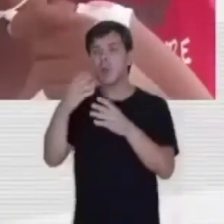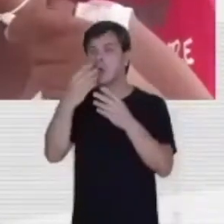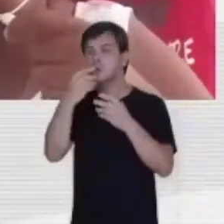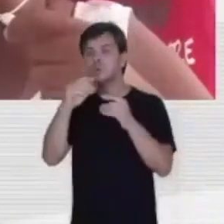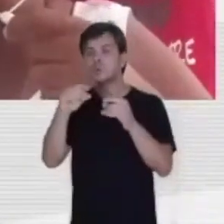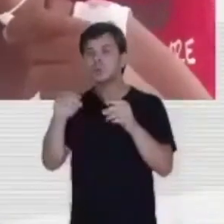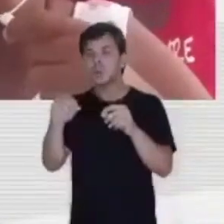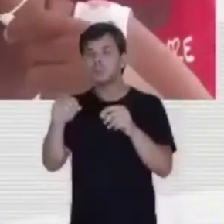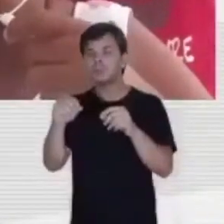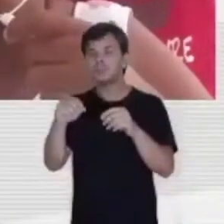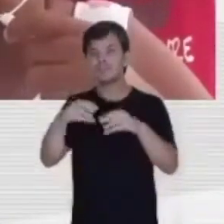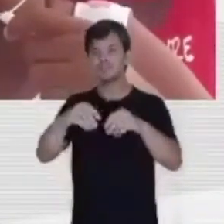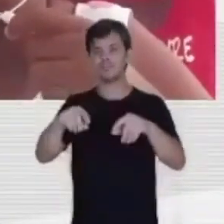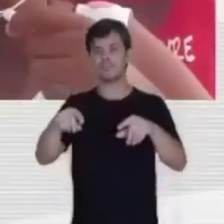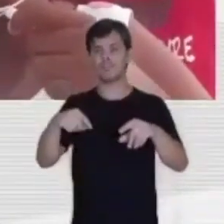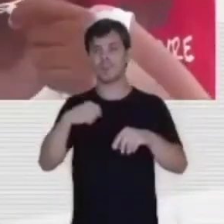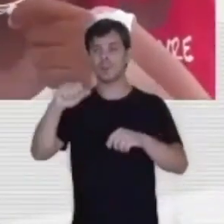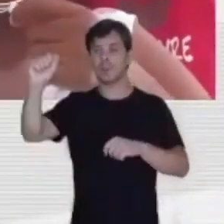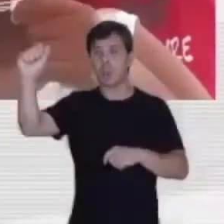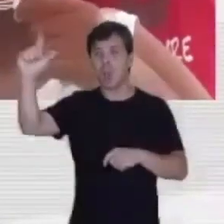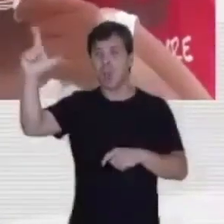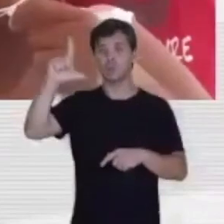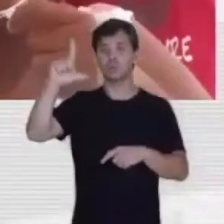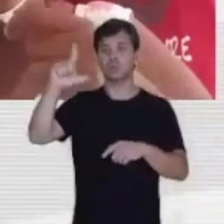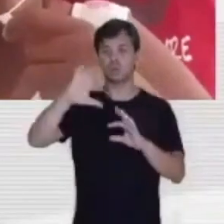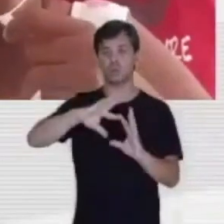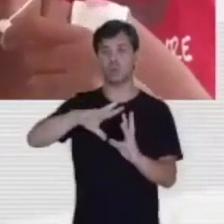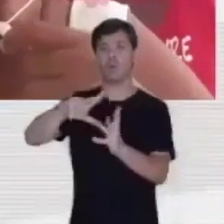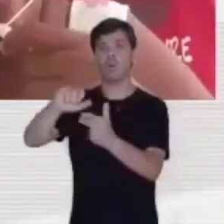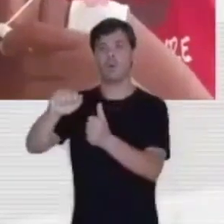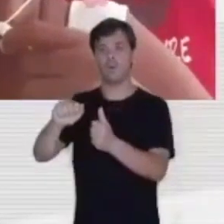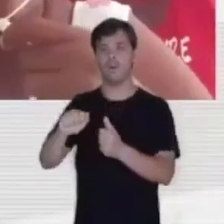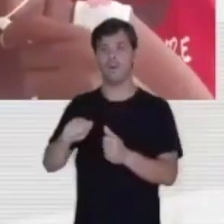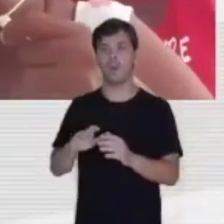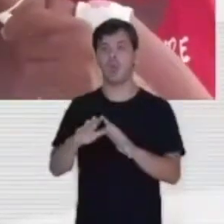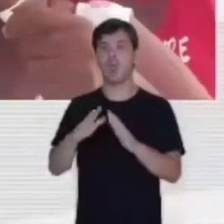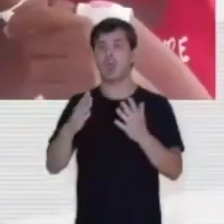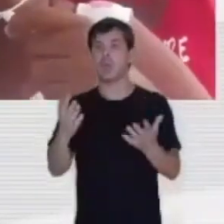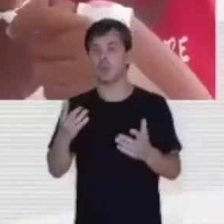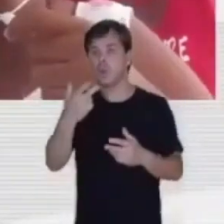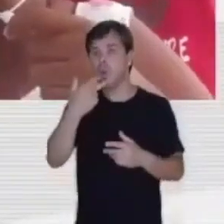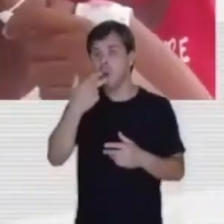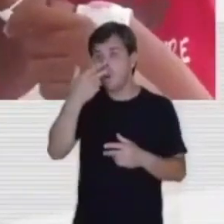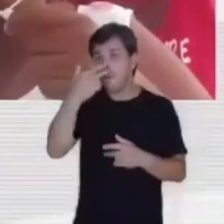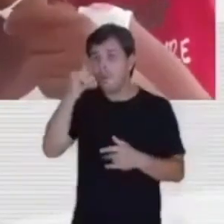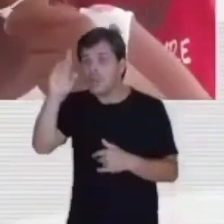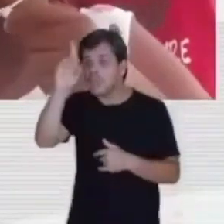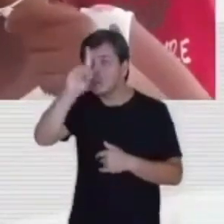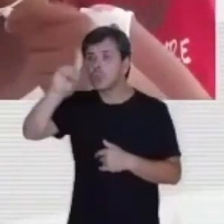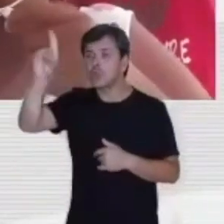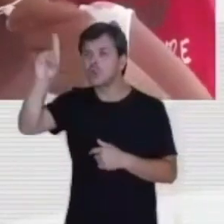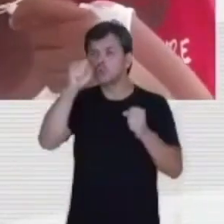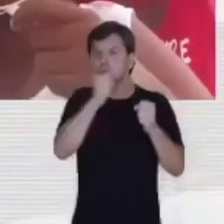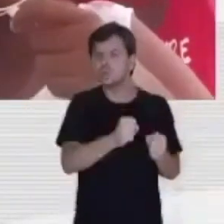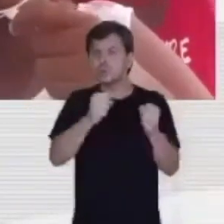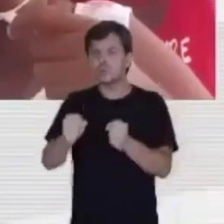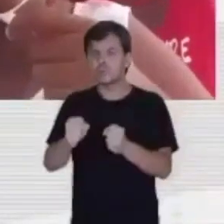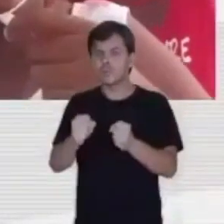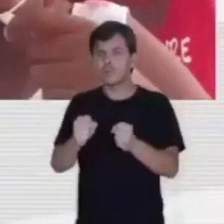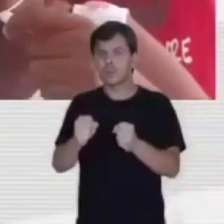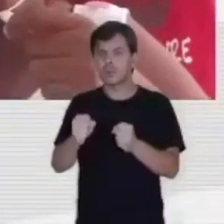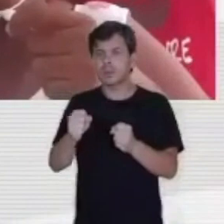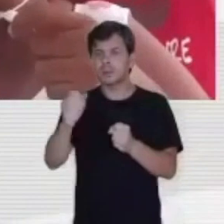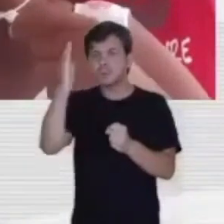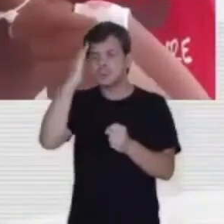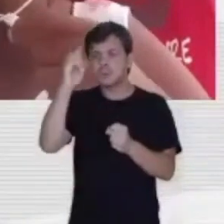terra, que somos a luz do mundo. Ora, quando o Pai, quando o Deus, o Todo-Poderoso, nos diz que